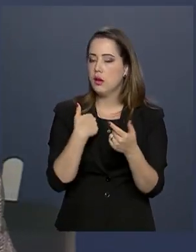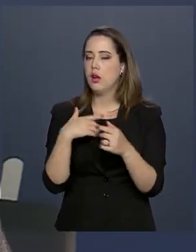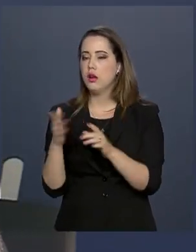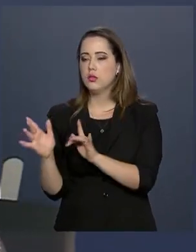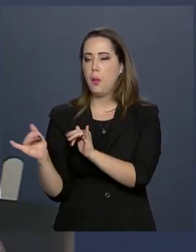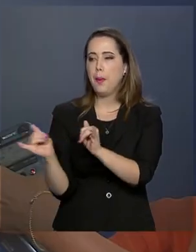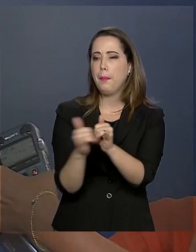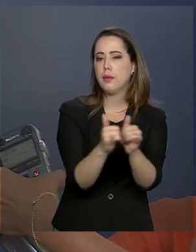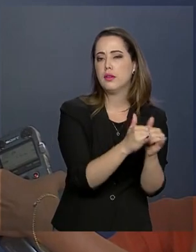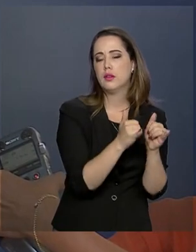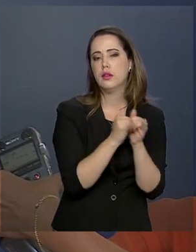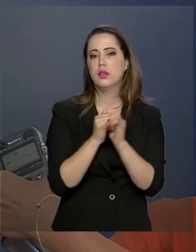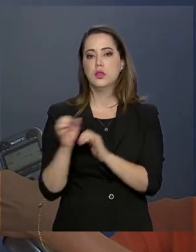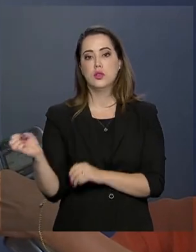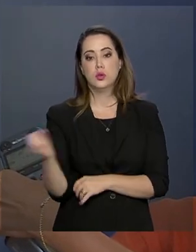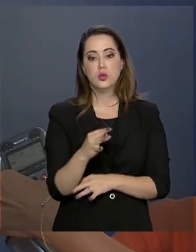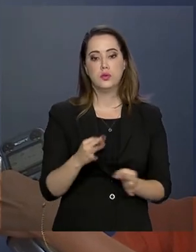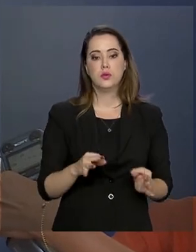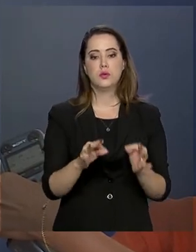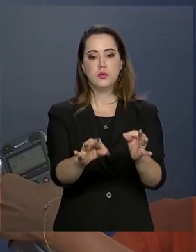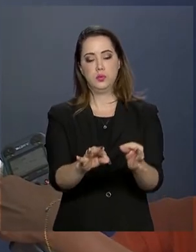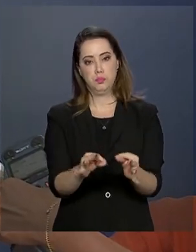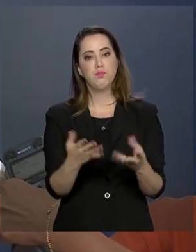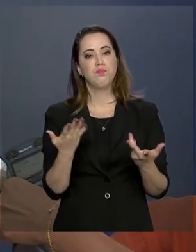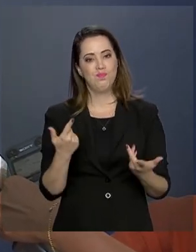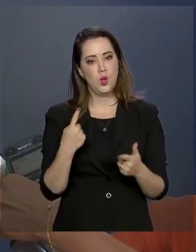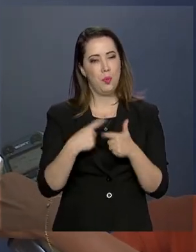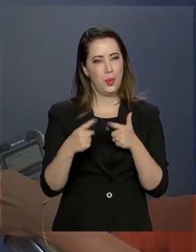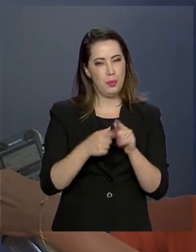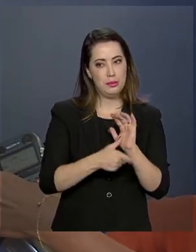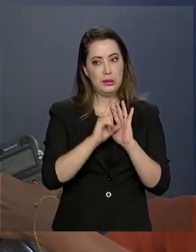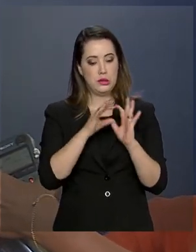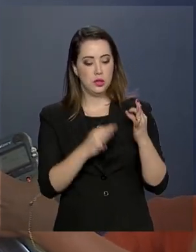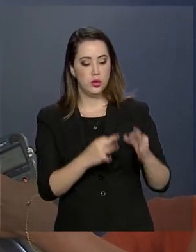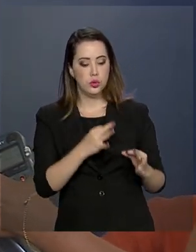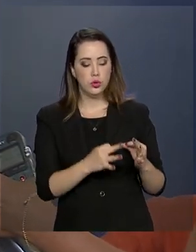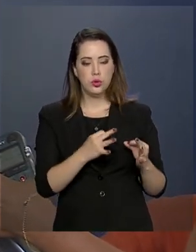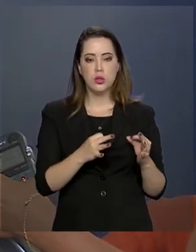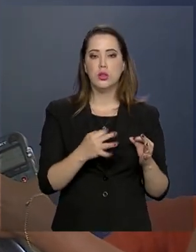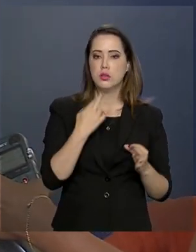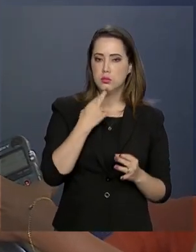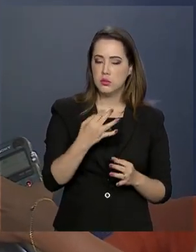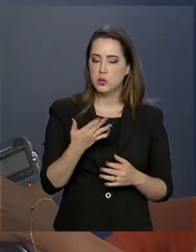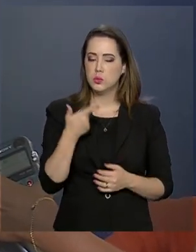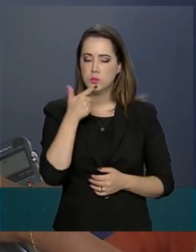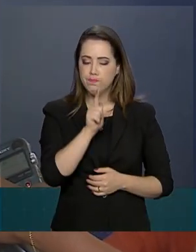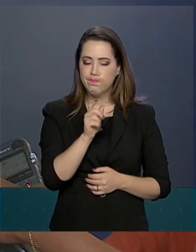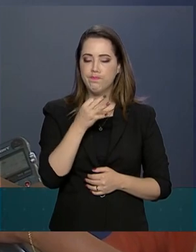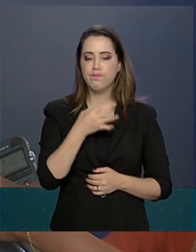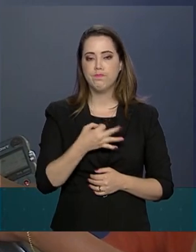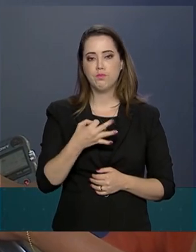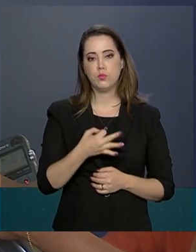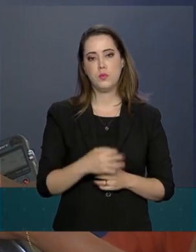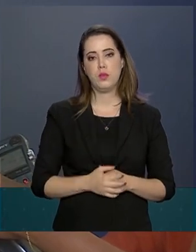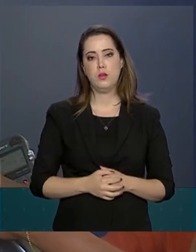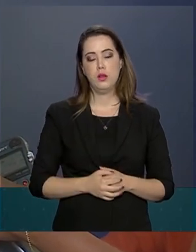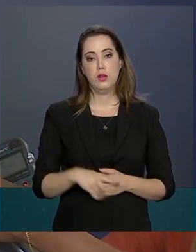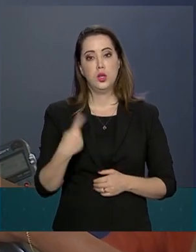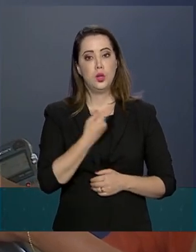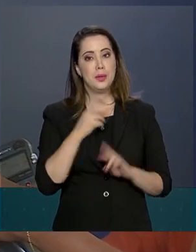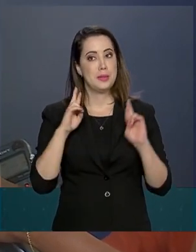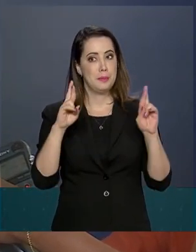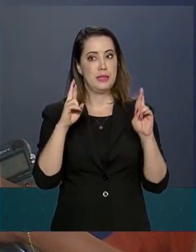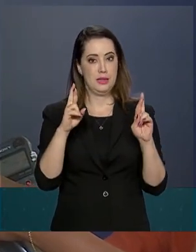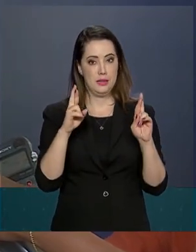conciliação e inovação para resolver os entraves jurídicos. Nós superamos as nossas expectativas em termos de